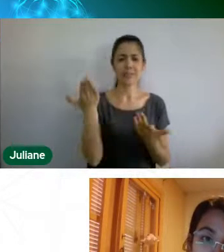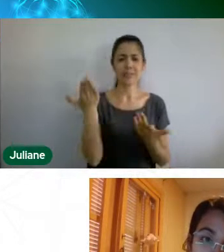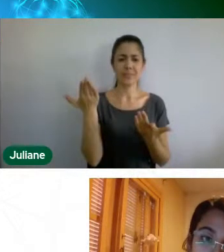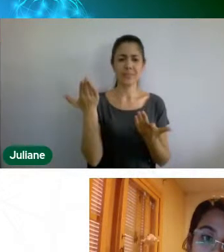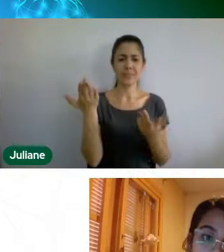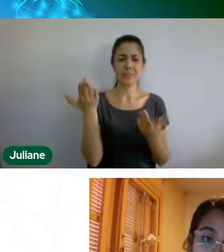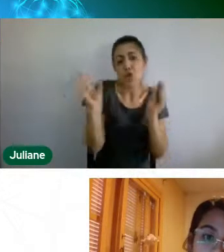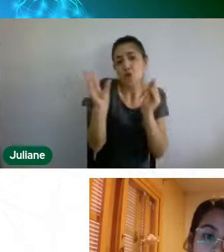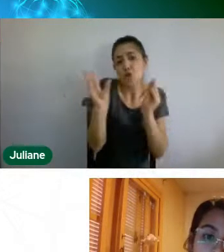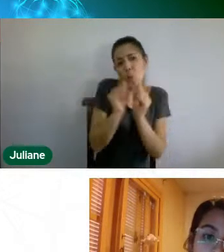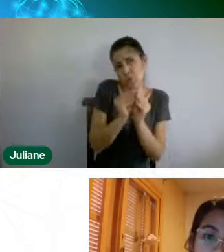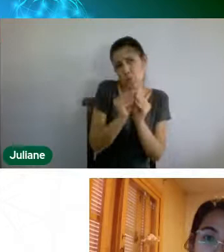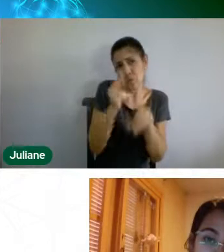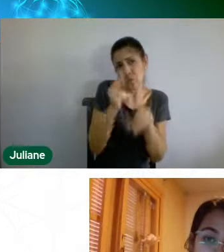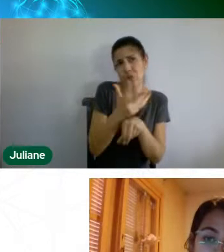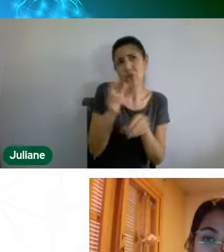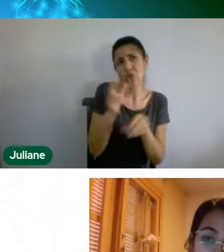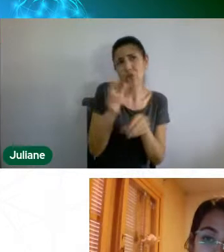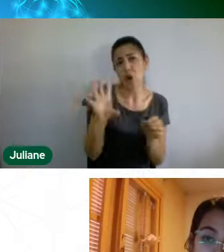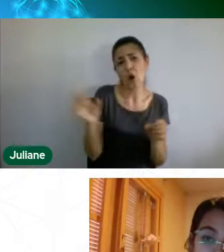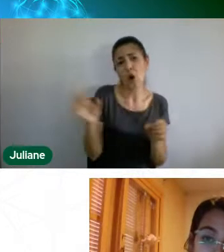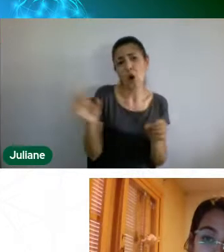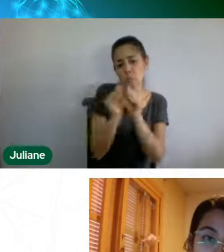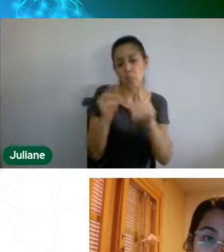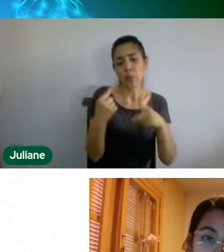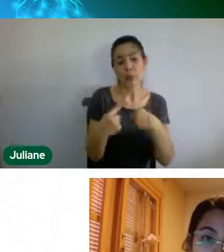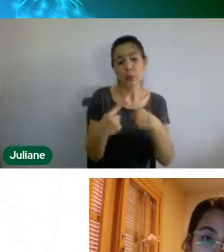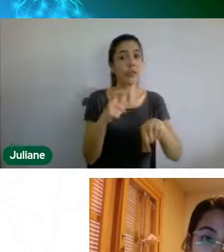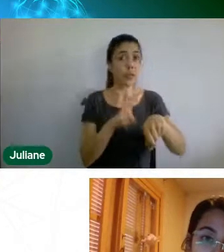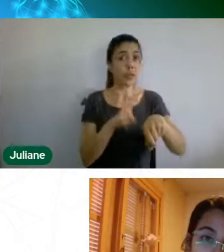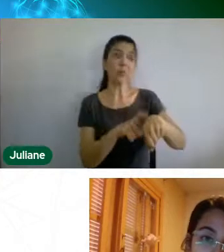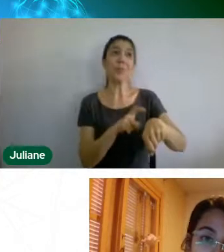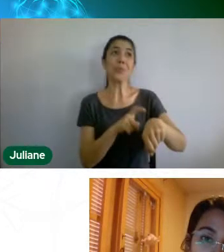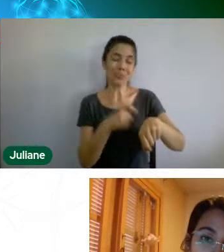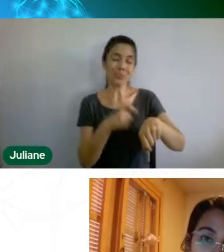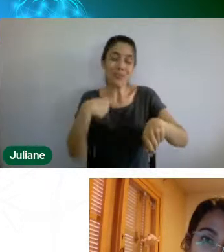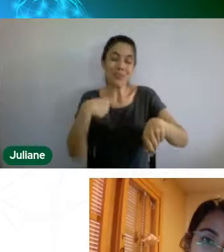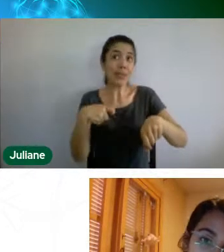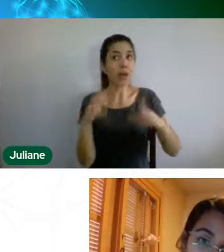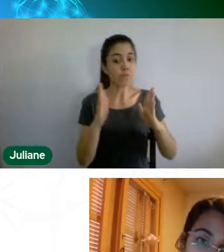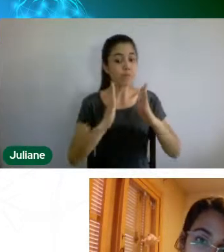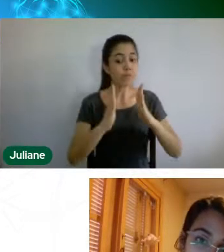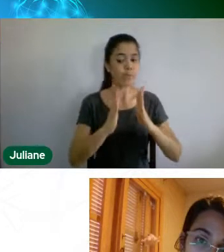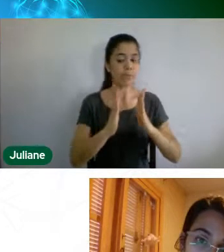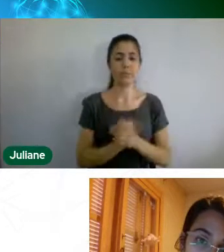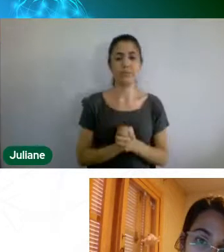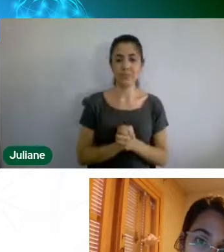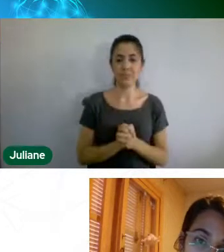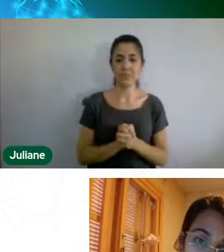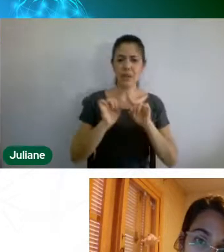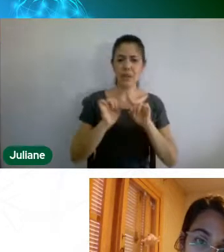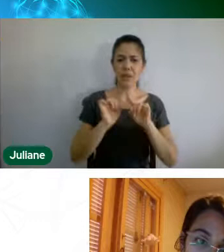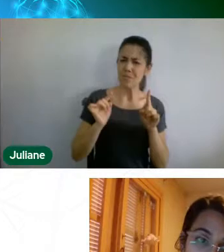pra apresentação. Mas, ficaram algumas dúvidas. Só um pouquinho, pessoal, porque o meu cachorro tá...